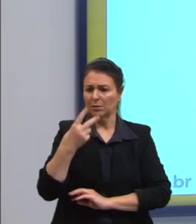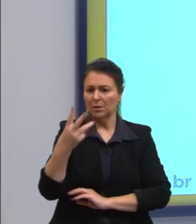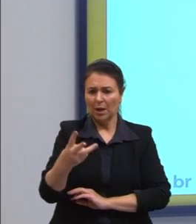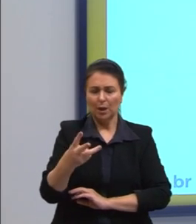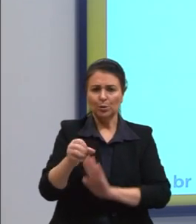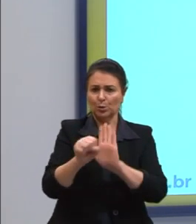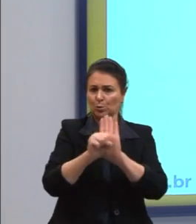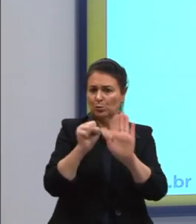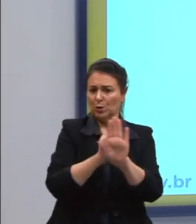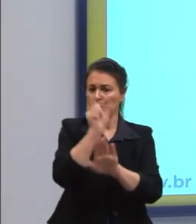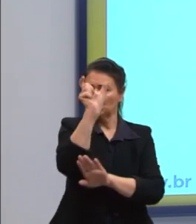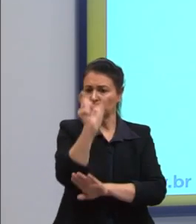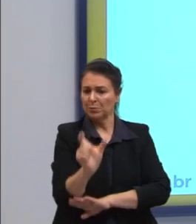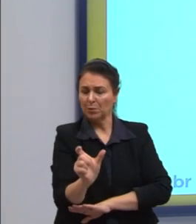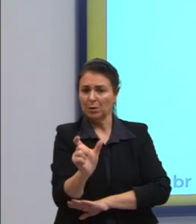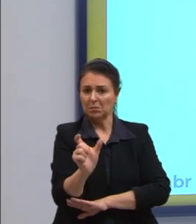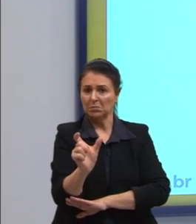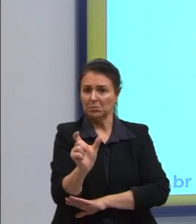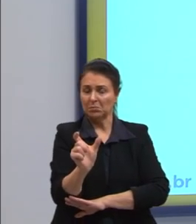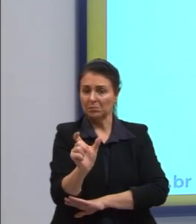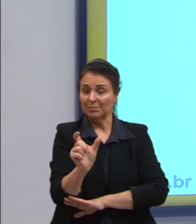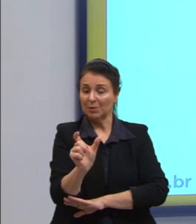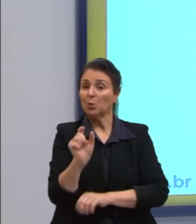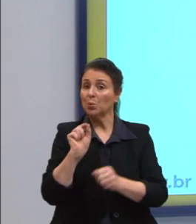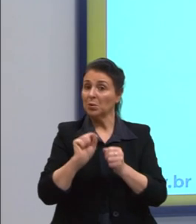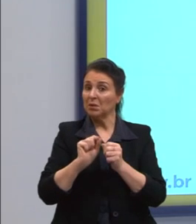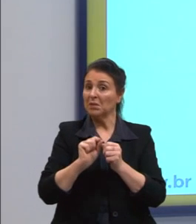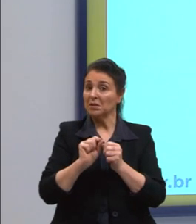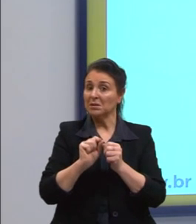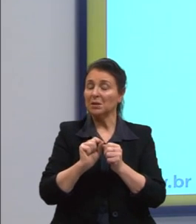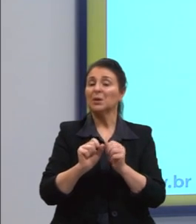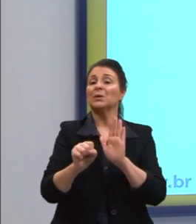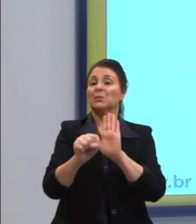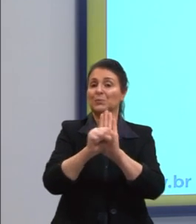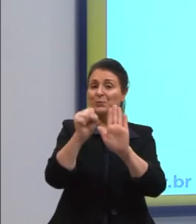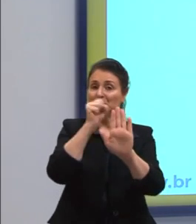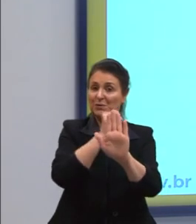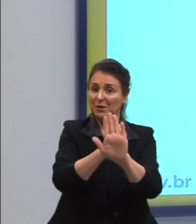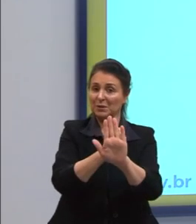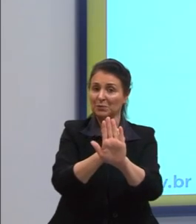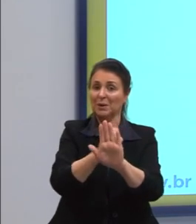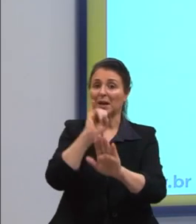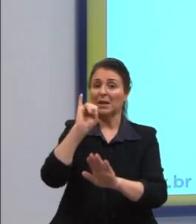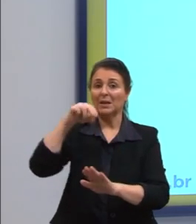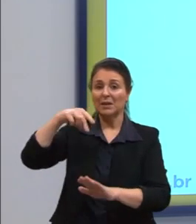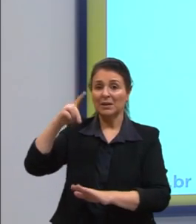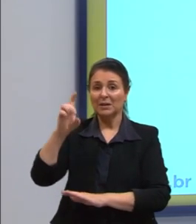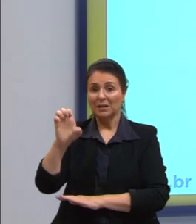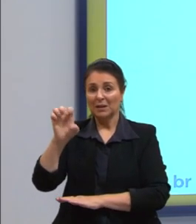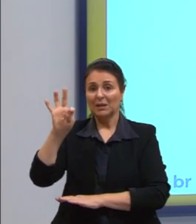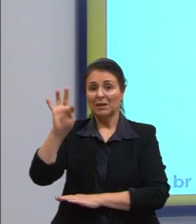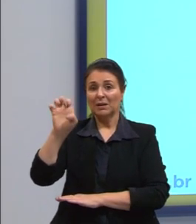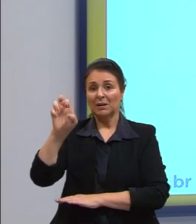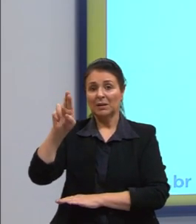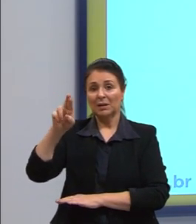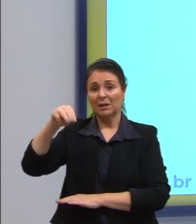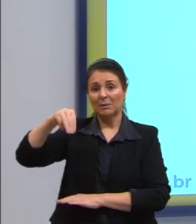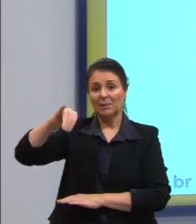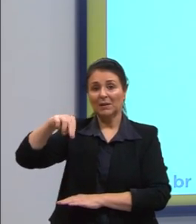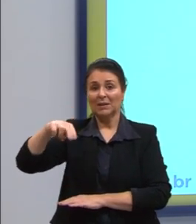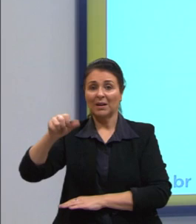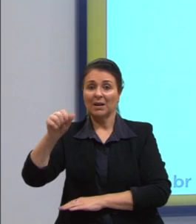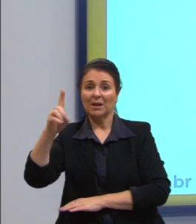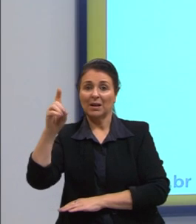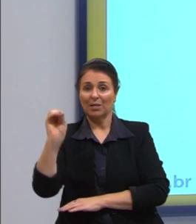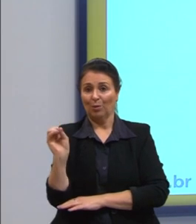responsáveis, a gente diz que esse sujeito é indeterminado. Segundo